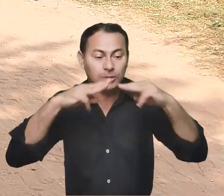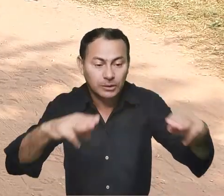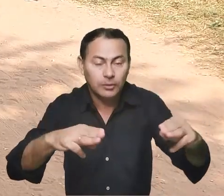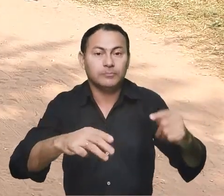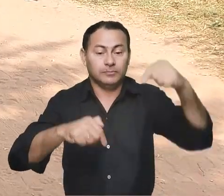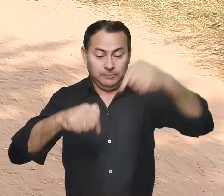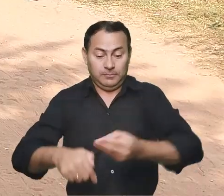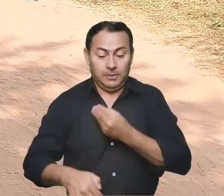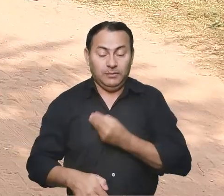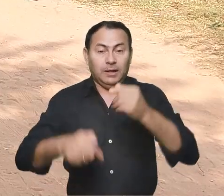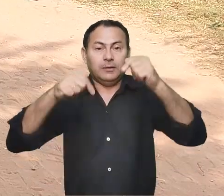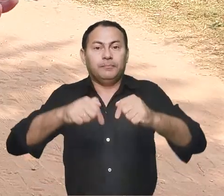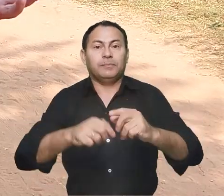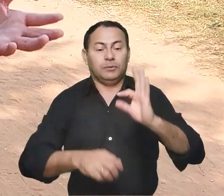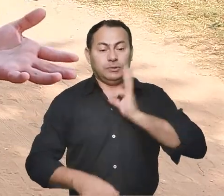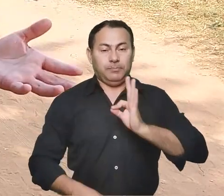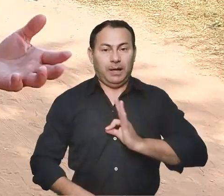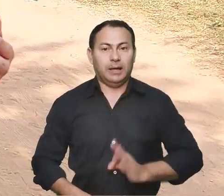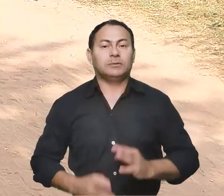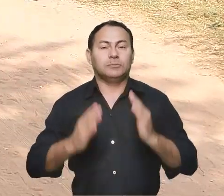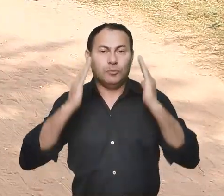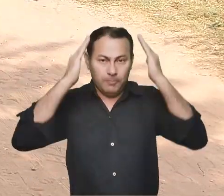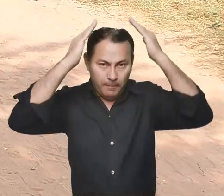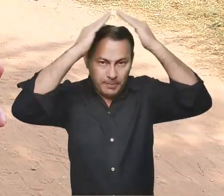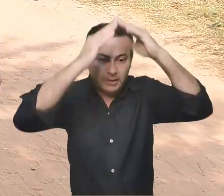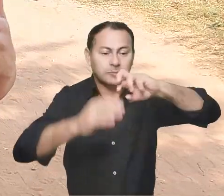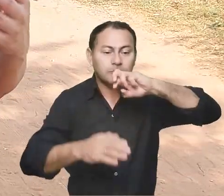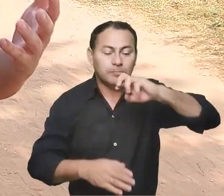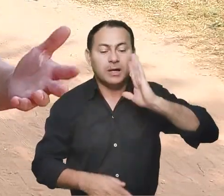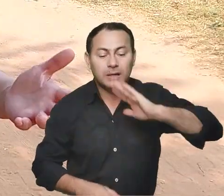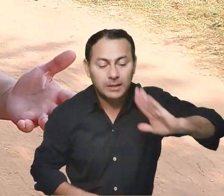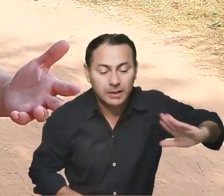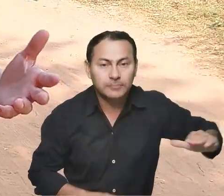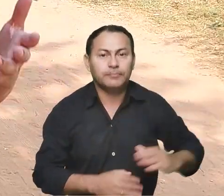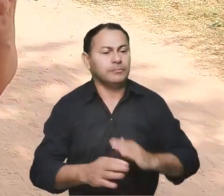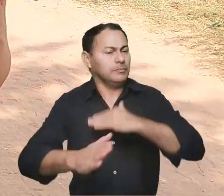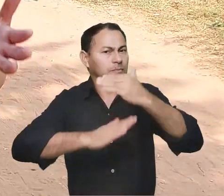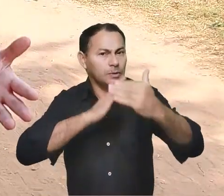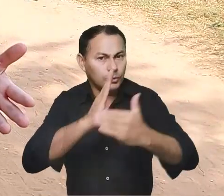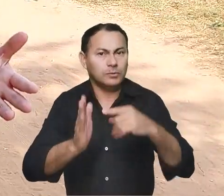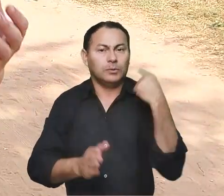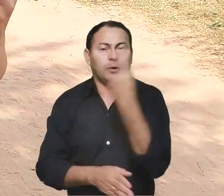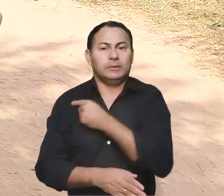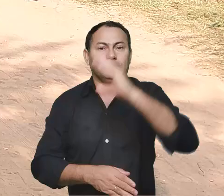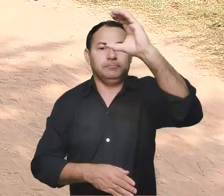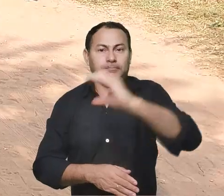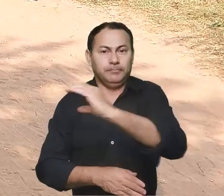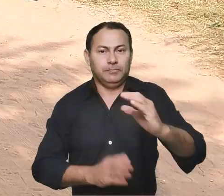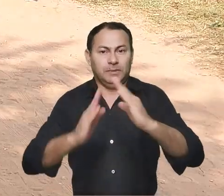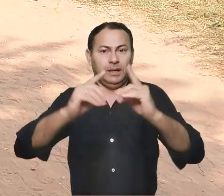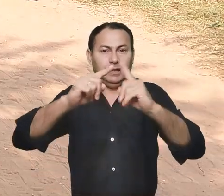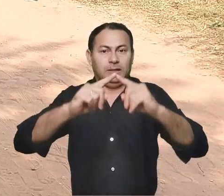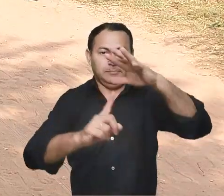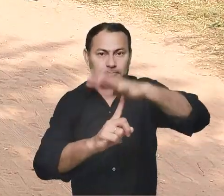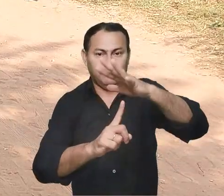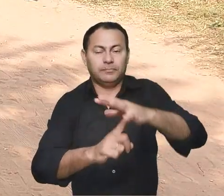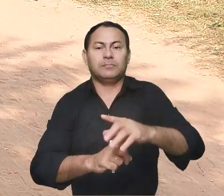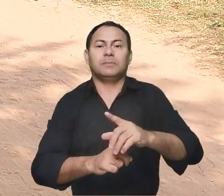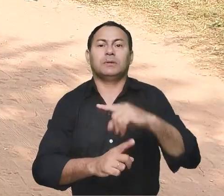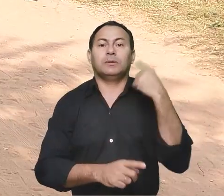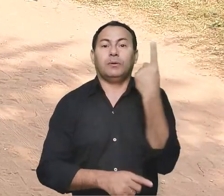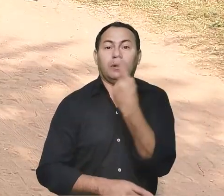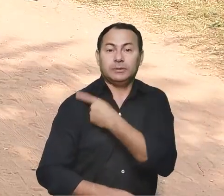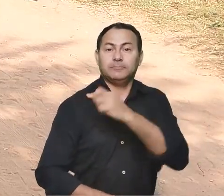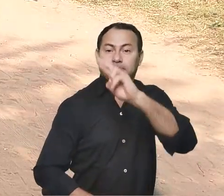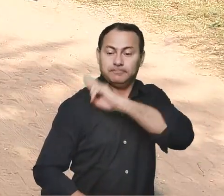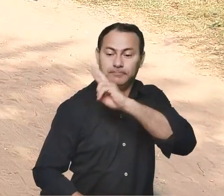os missionários que aqui estão, os padres, os bispos, as crianças, todos nós, católicos da Igreja do Paraná,